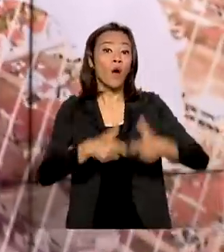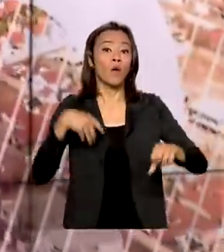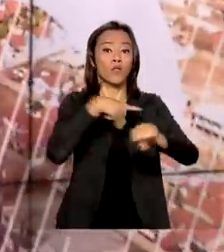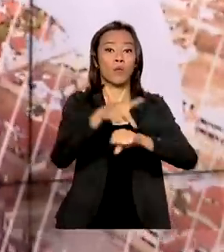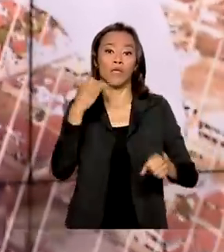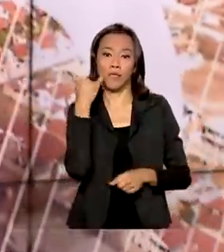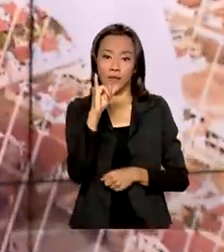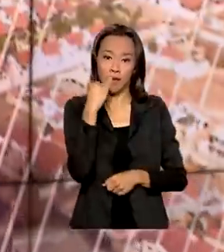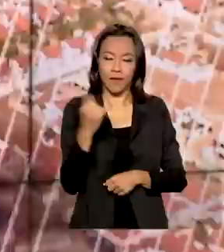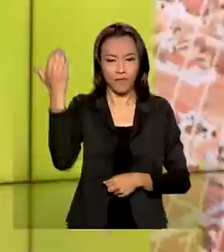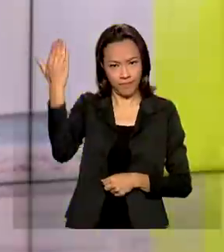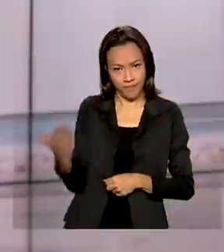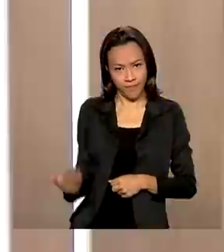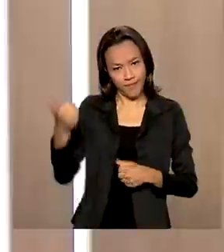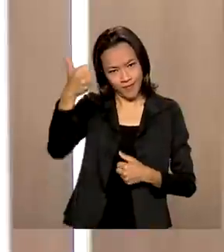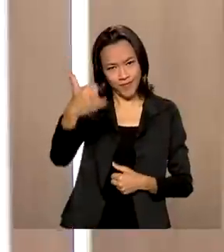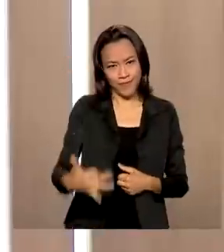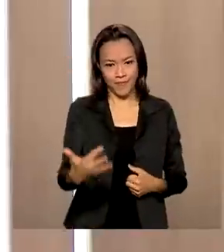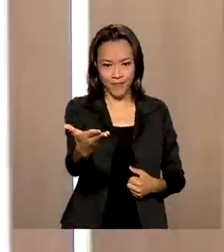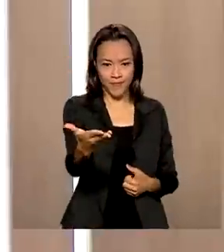Quem comenta é Ricardo Caldas.